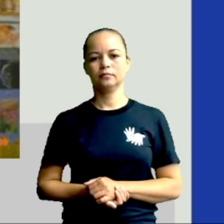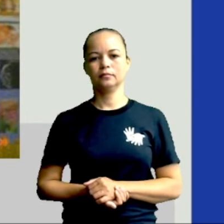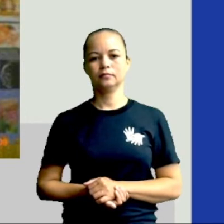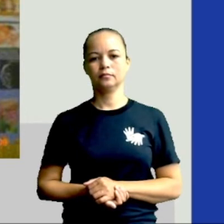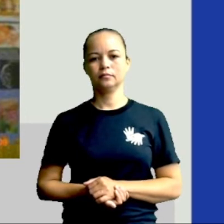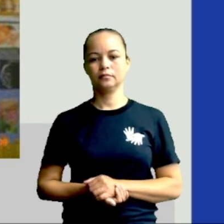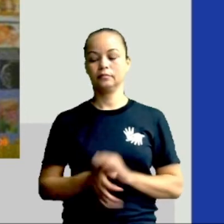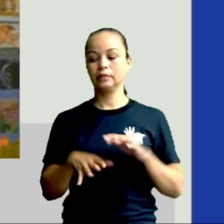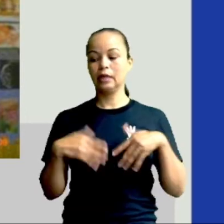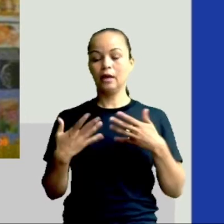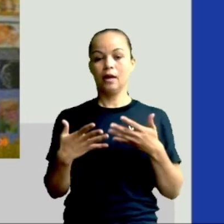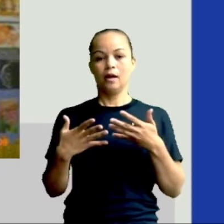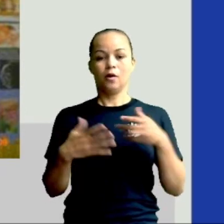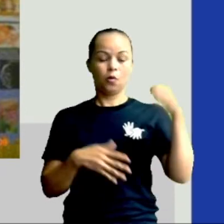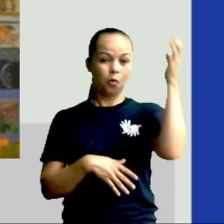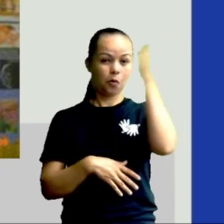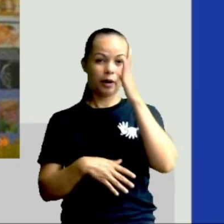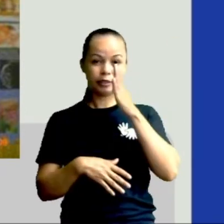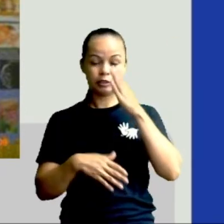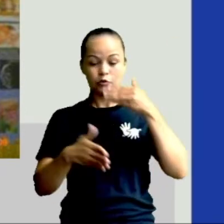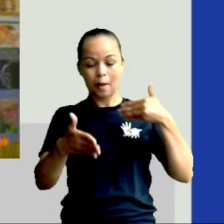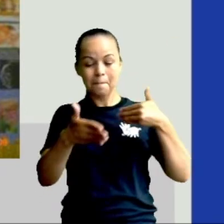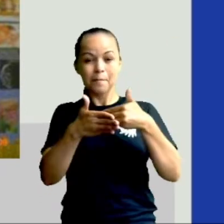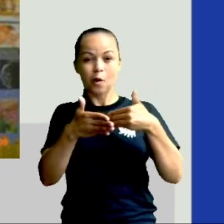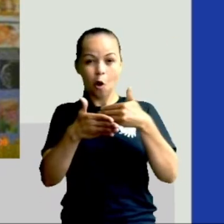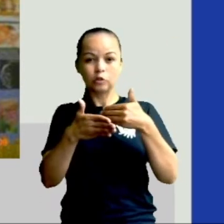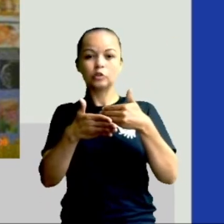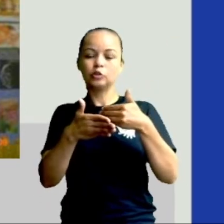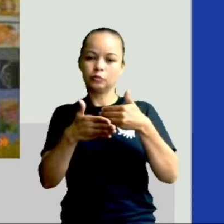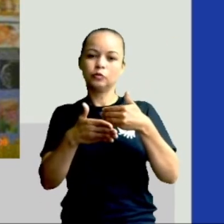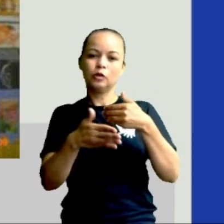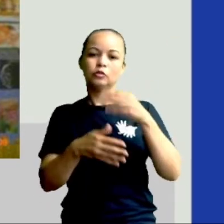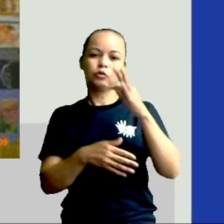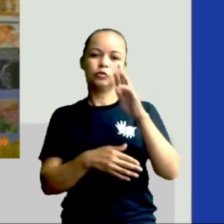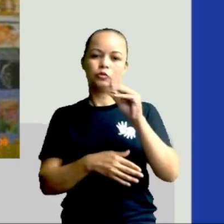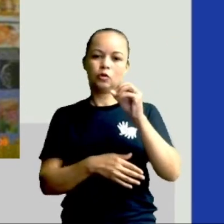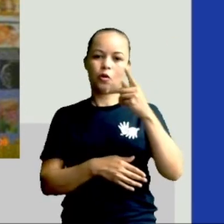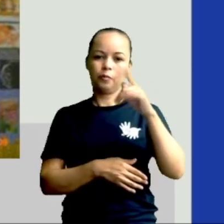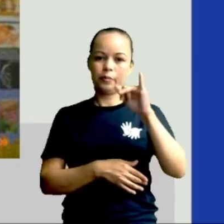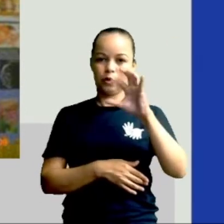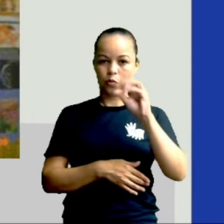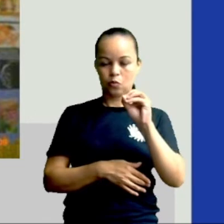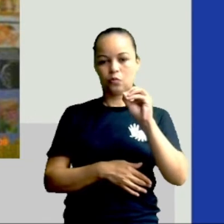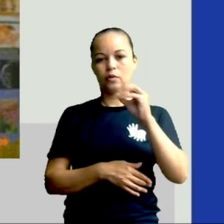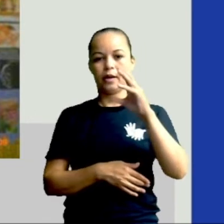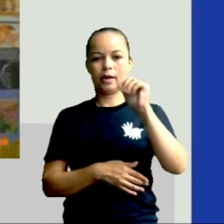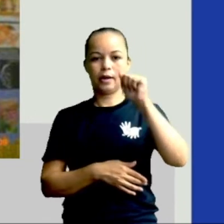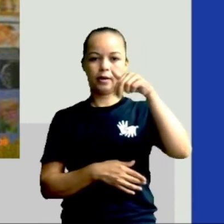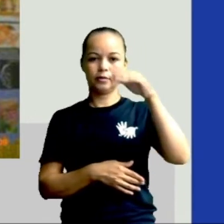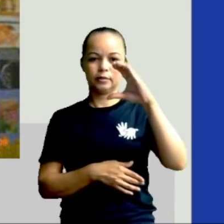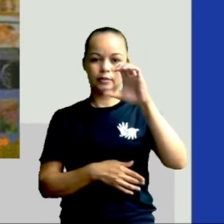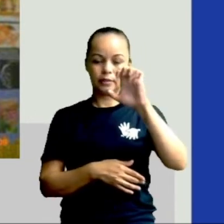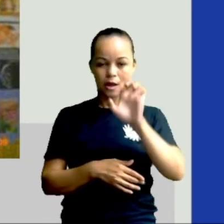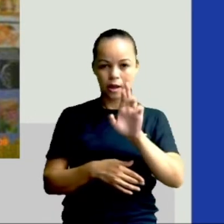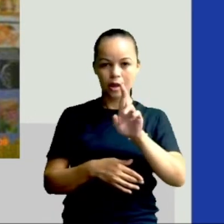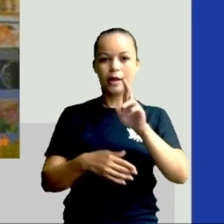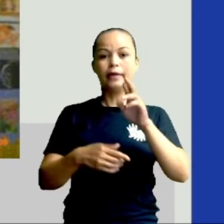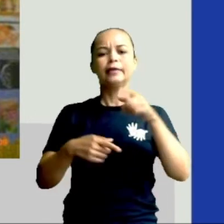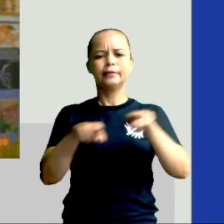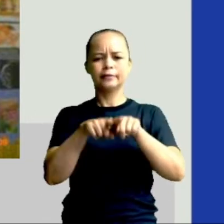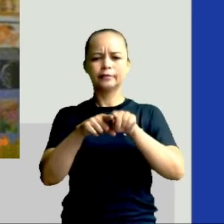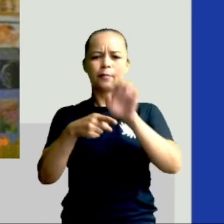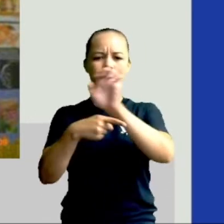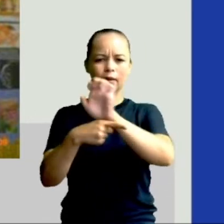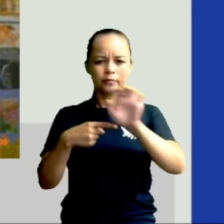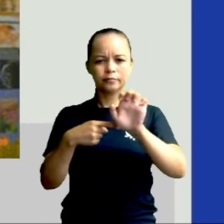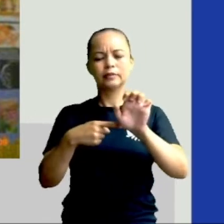Então, o Brasil, ele está bem próximo do Trópico de Câncer e da linha do Equador, certo? Então, as estações do ano